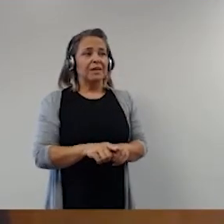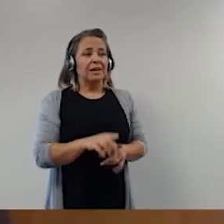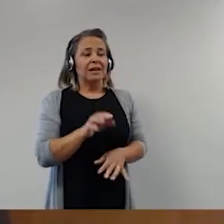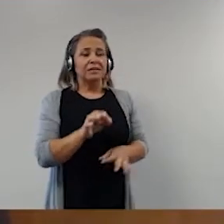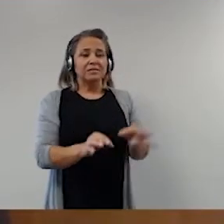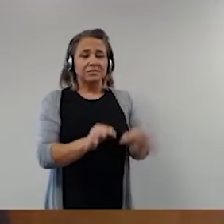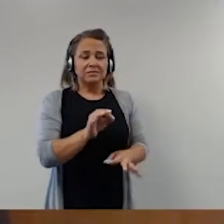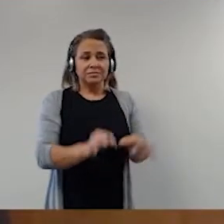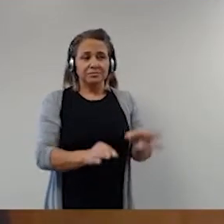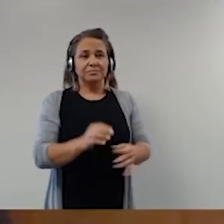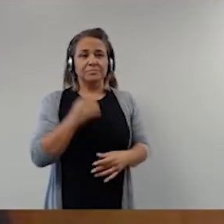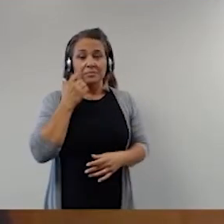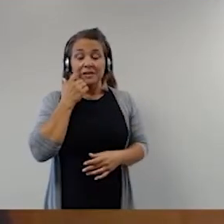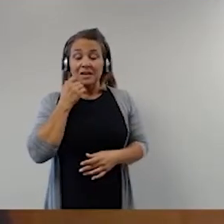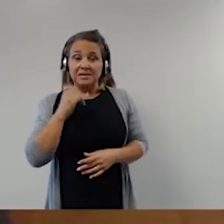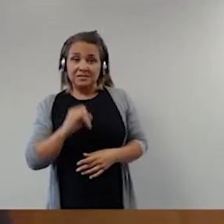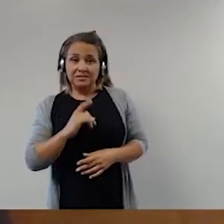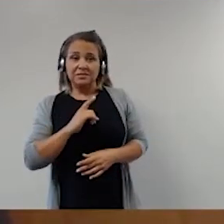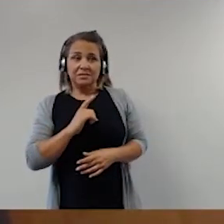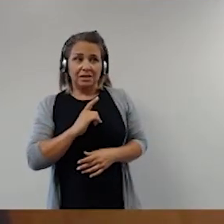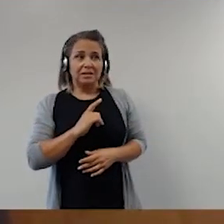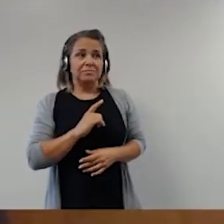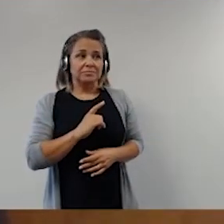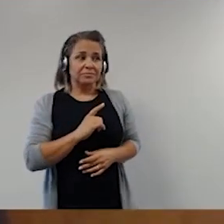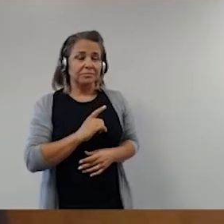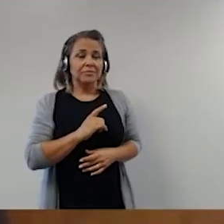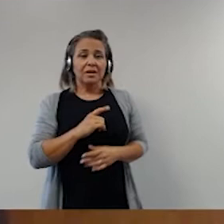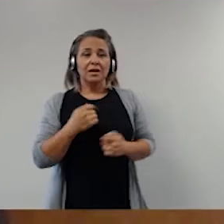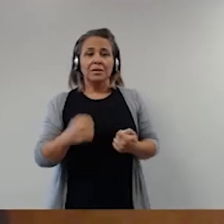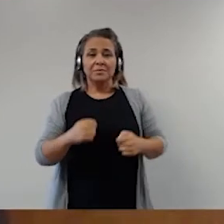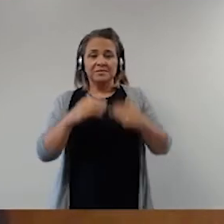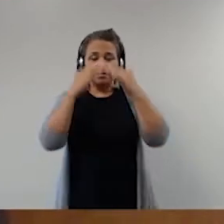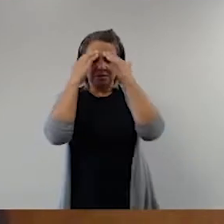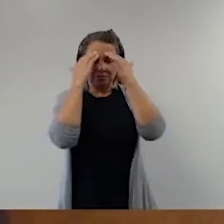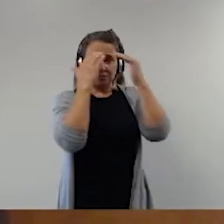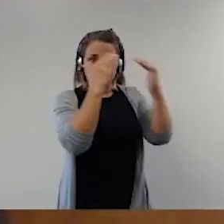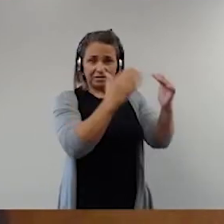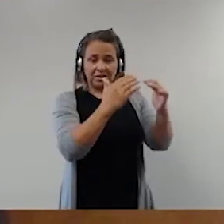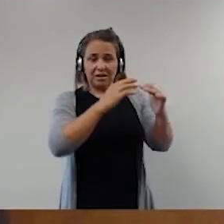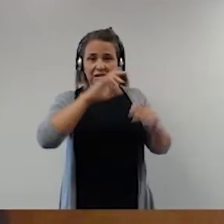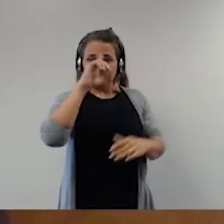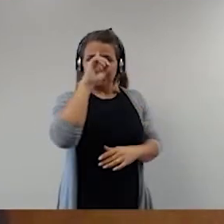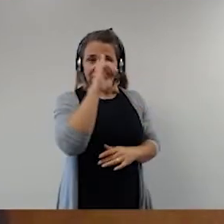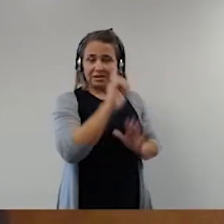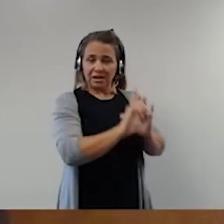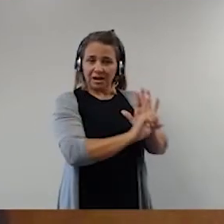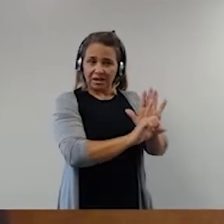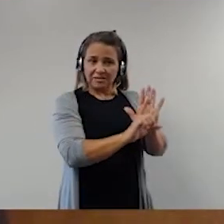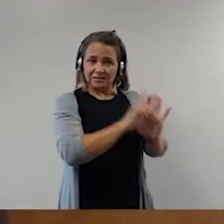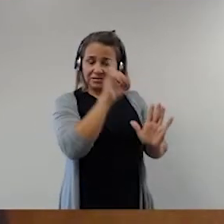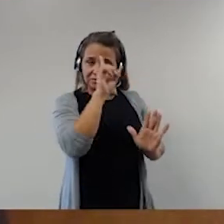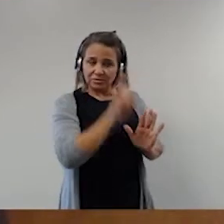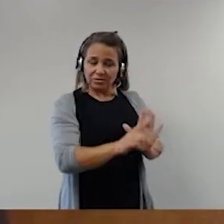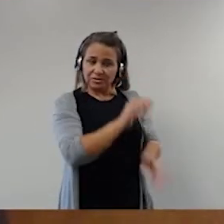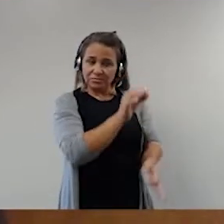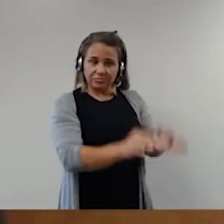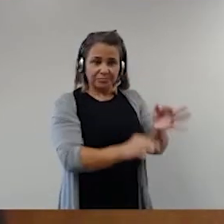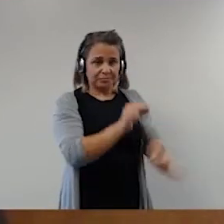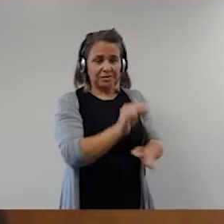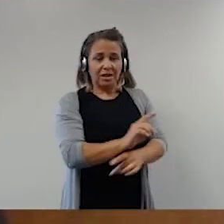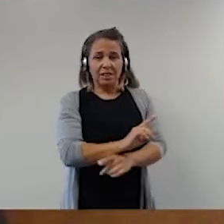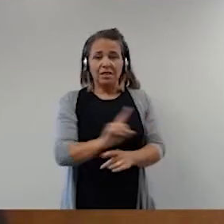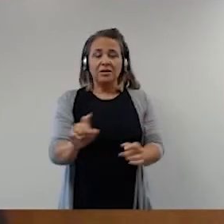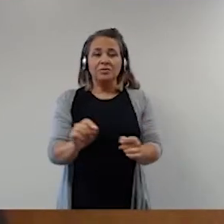República tem por dever constitucional respeitar as leis e as ordens judiciais e não o fazendo,